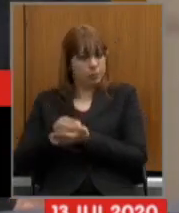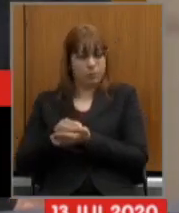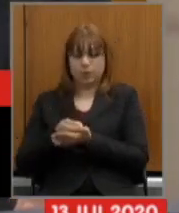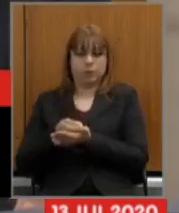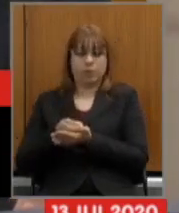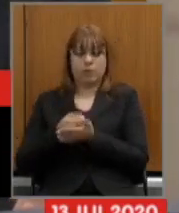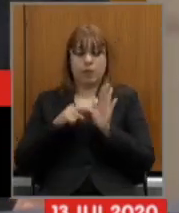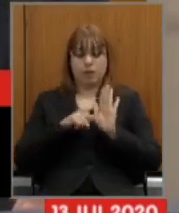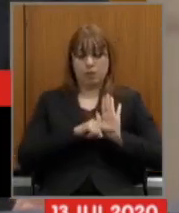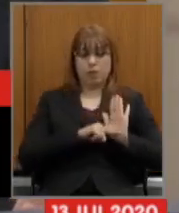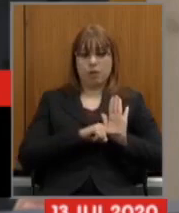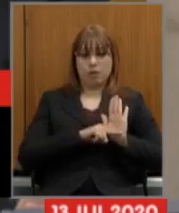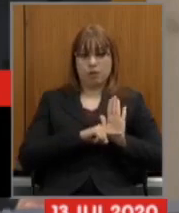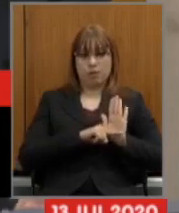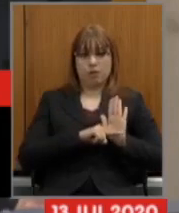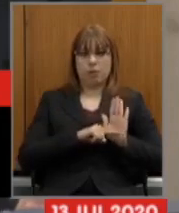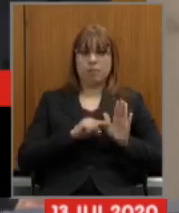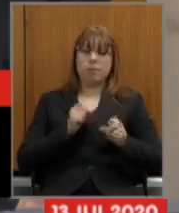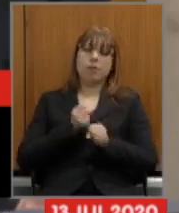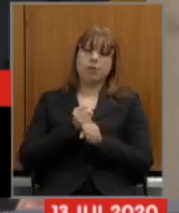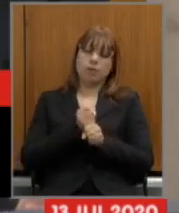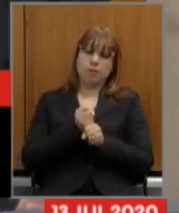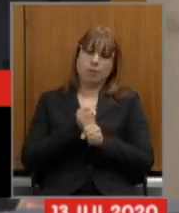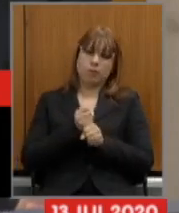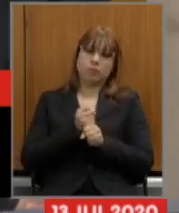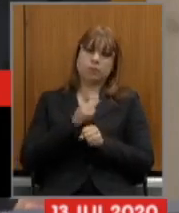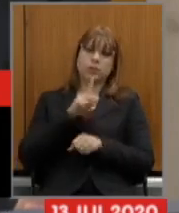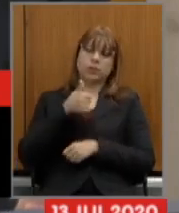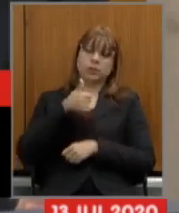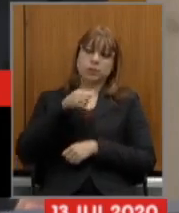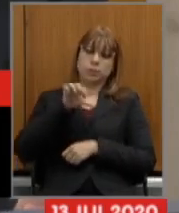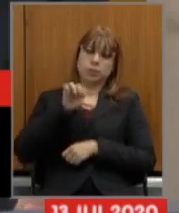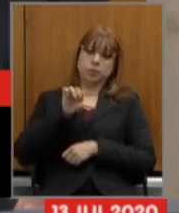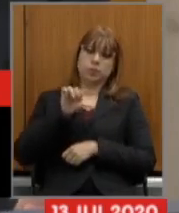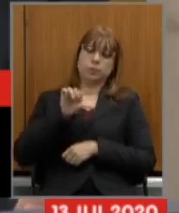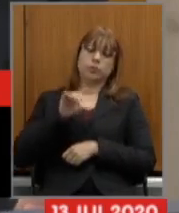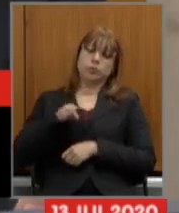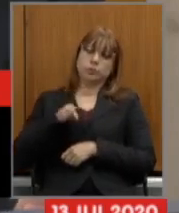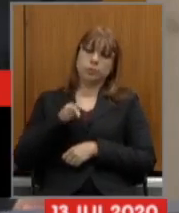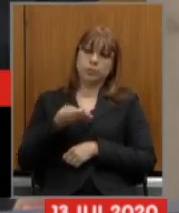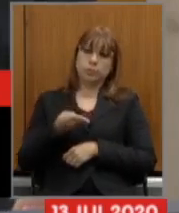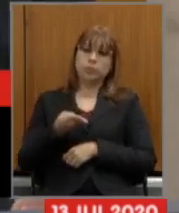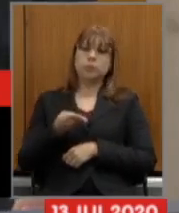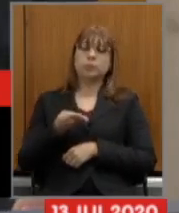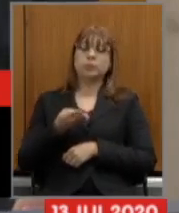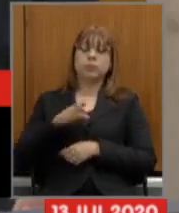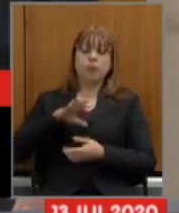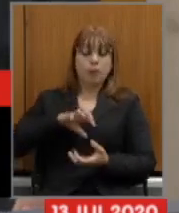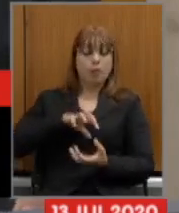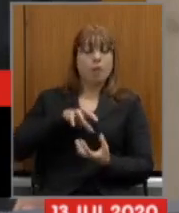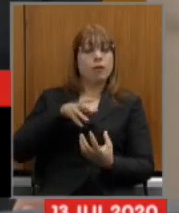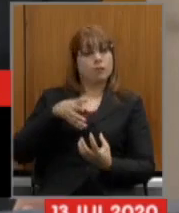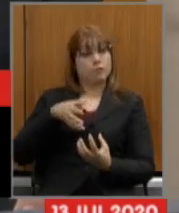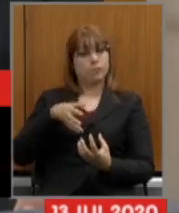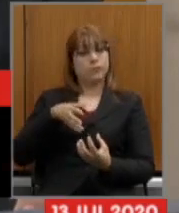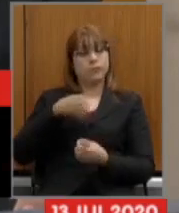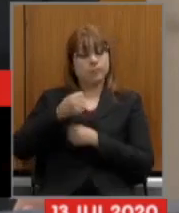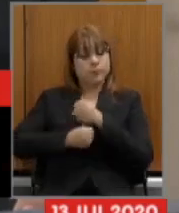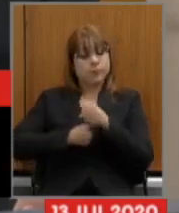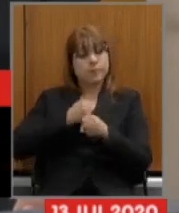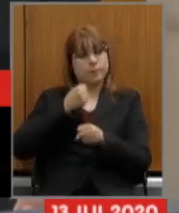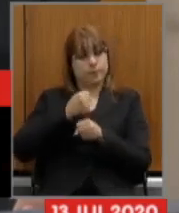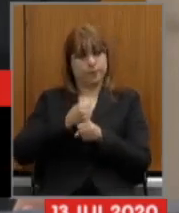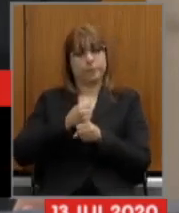anual que está previsto de 19 bilhões essa reforma no ano que vem